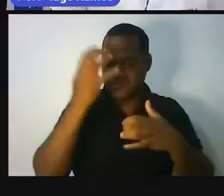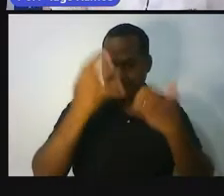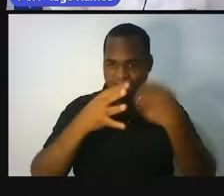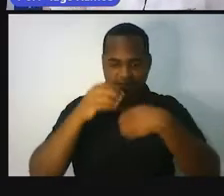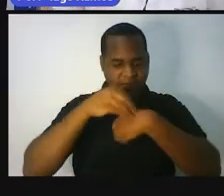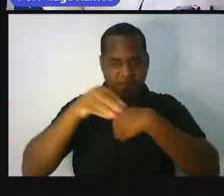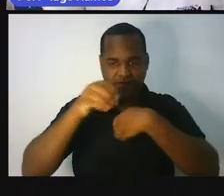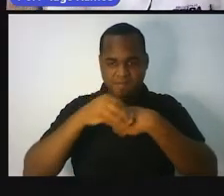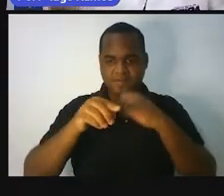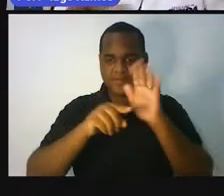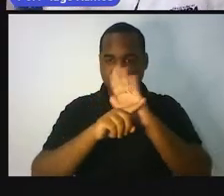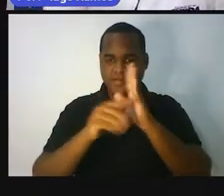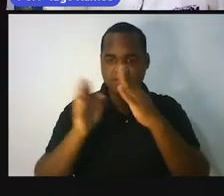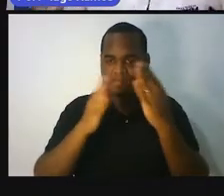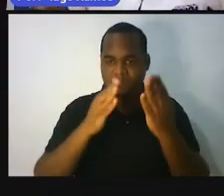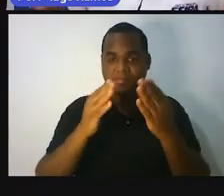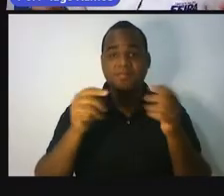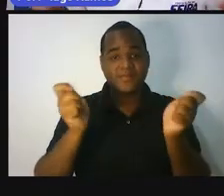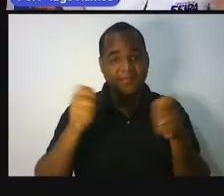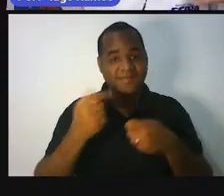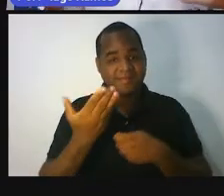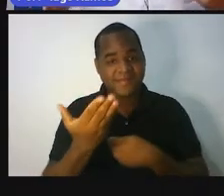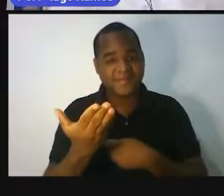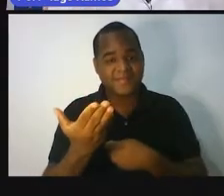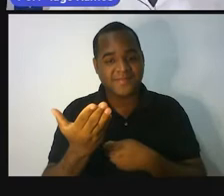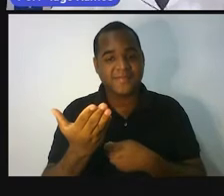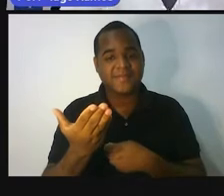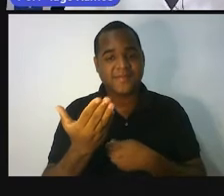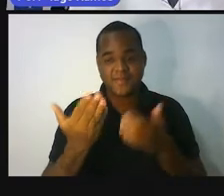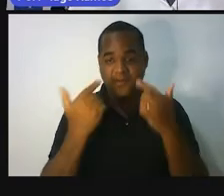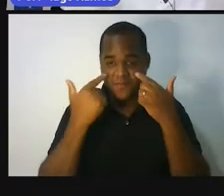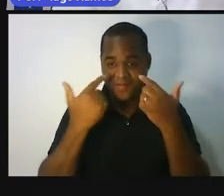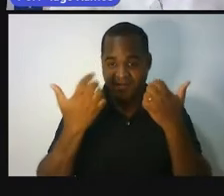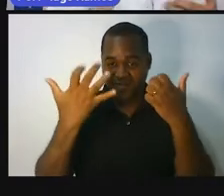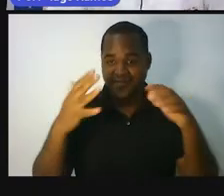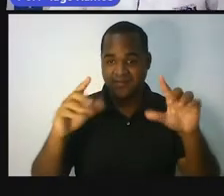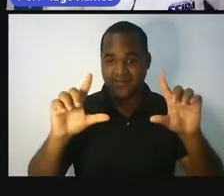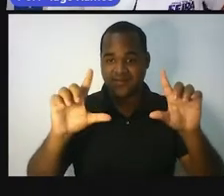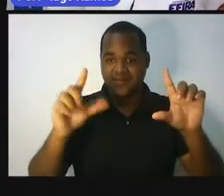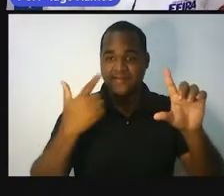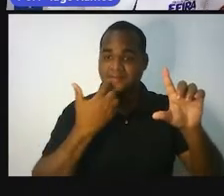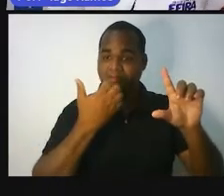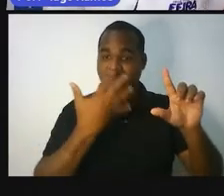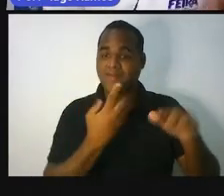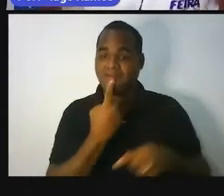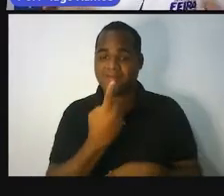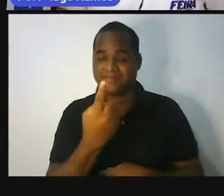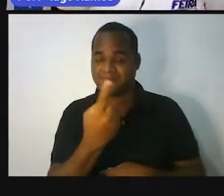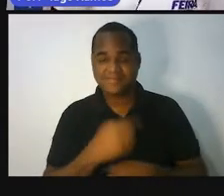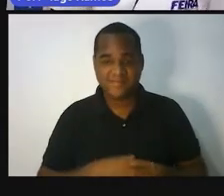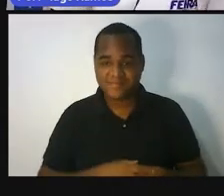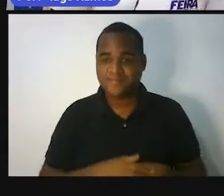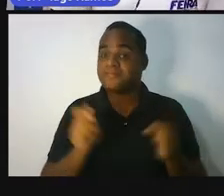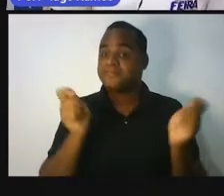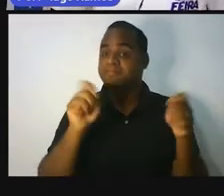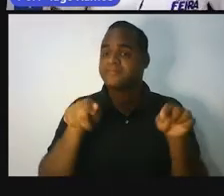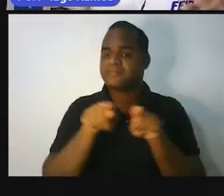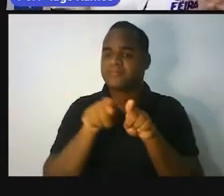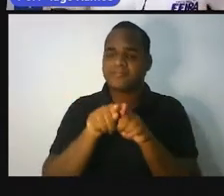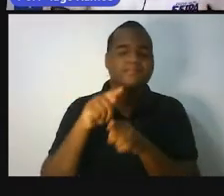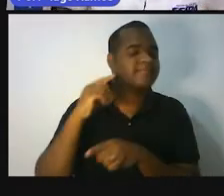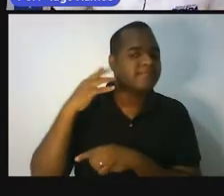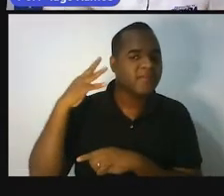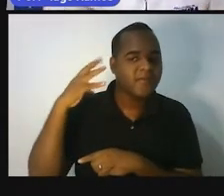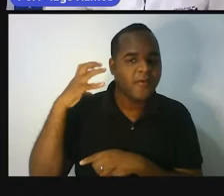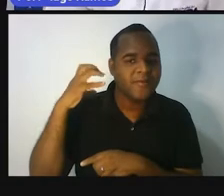de conteúdo através de vídeo, como esse aqui agora, eu estou aparecendo na tela para você, estou falando com você, mas também tem o podcast que